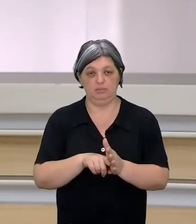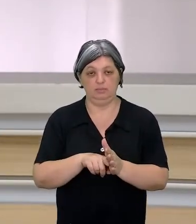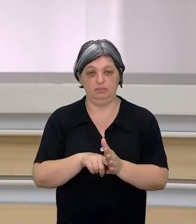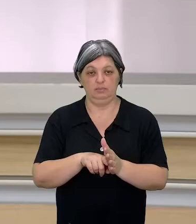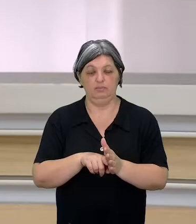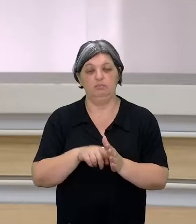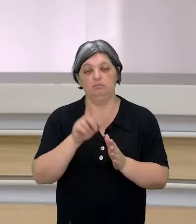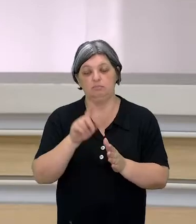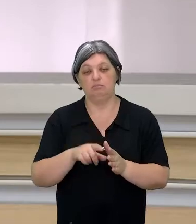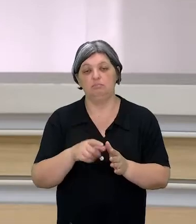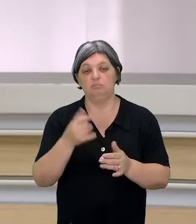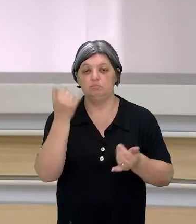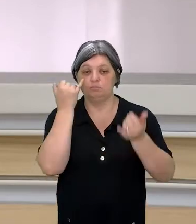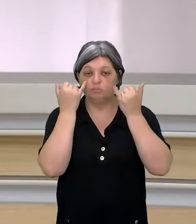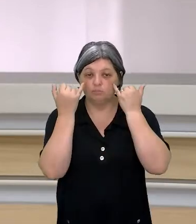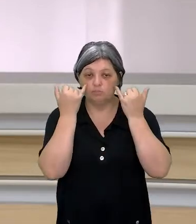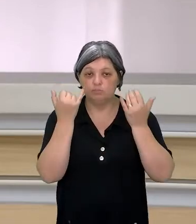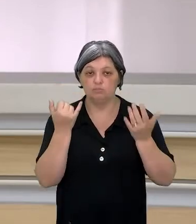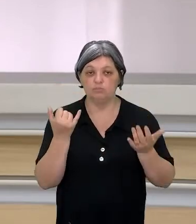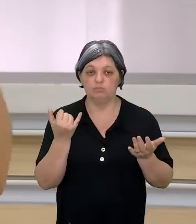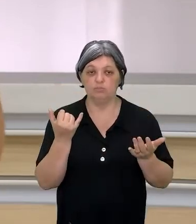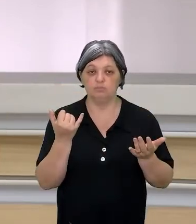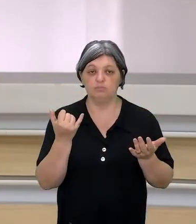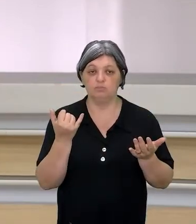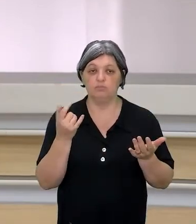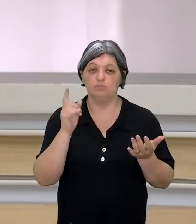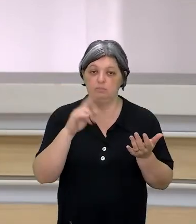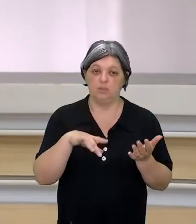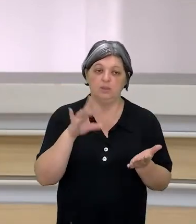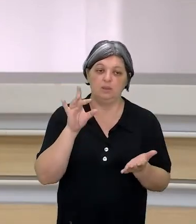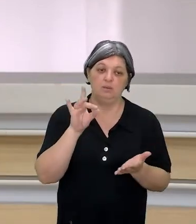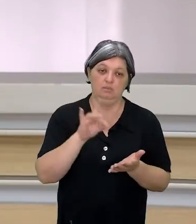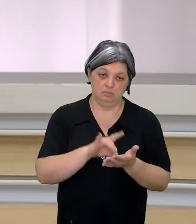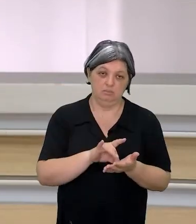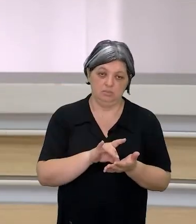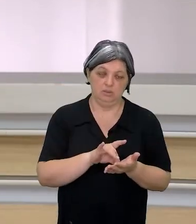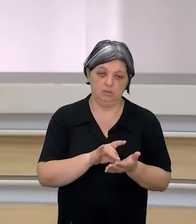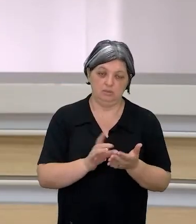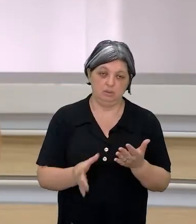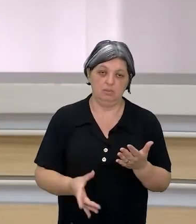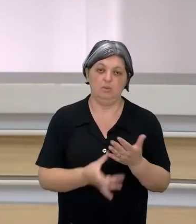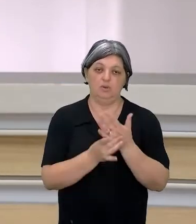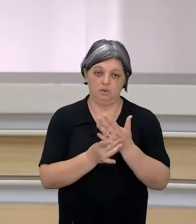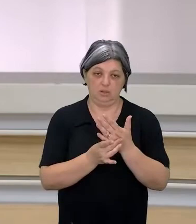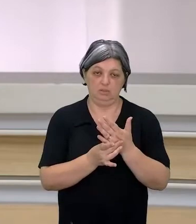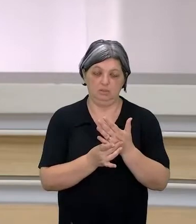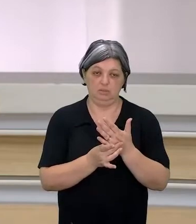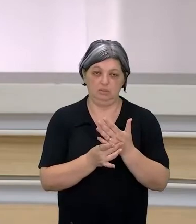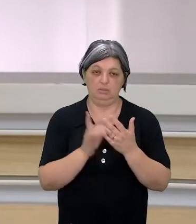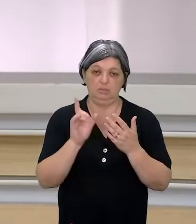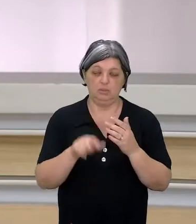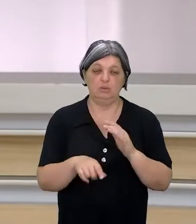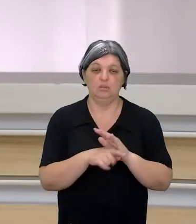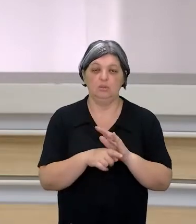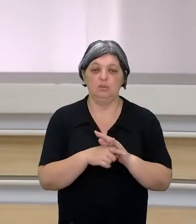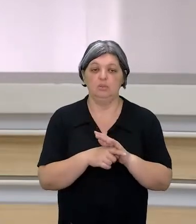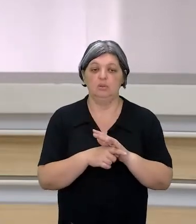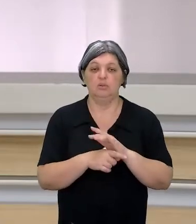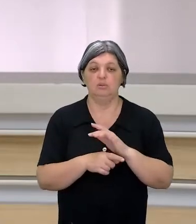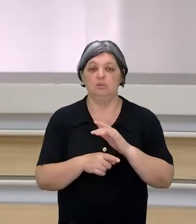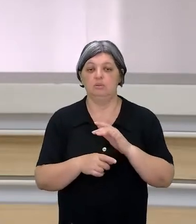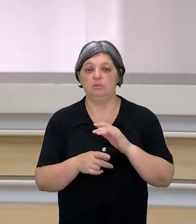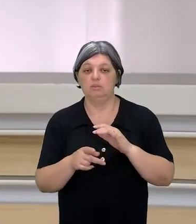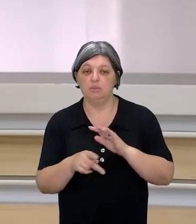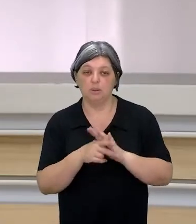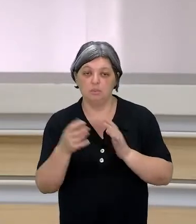informações que, vamos dizer assim, são concretas. O ato de informar é apenas o ato de